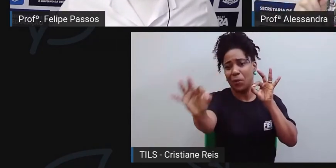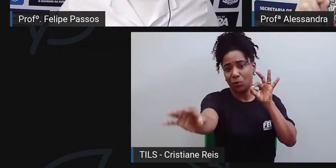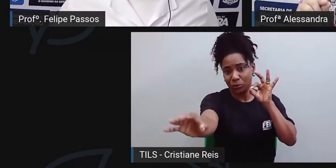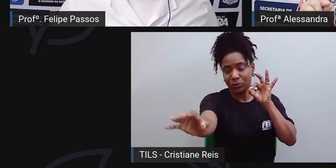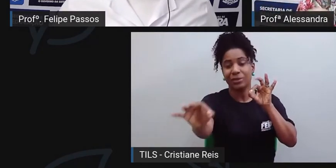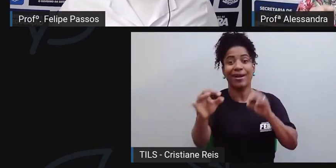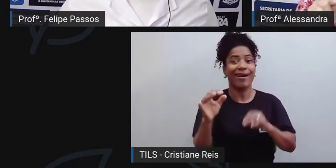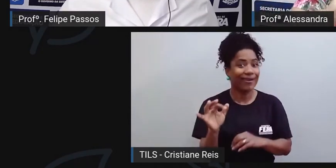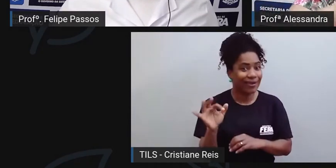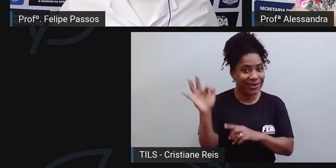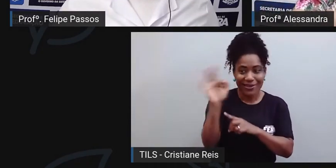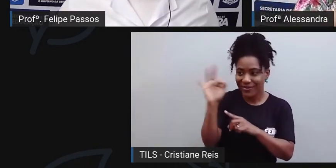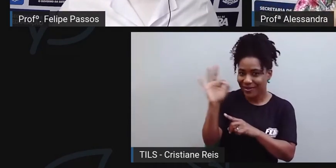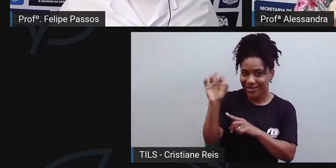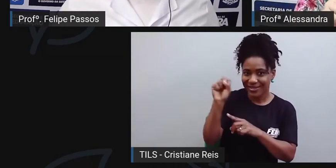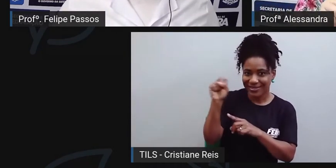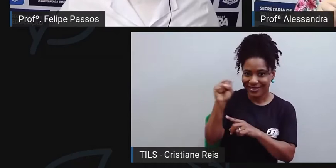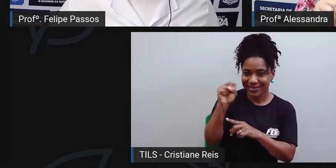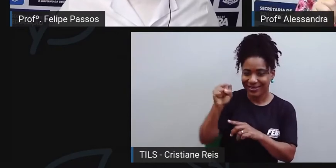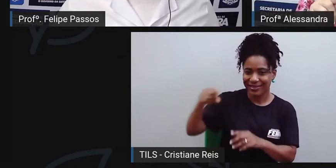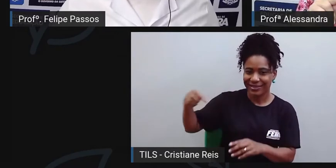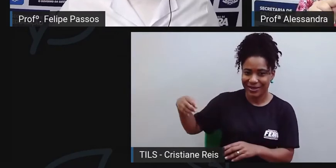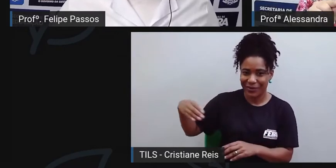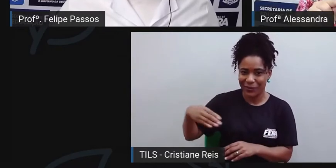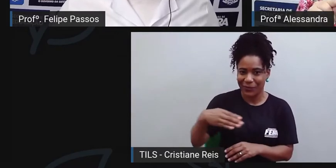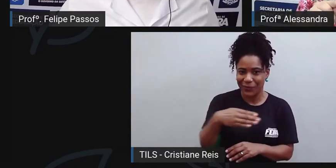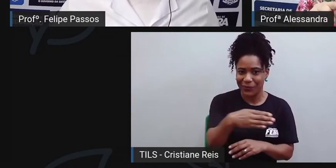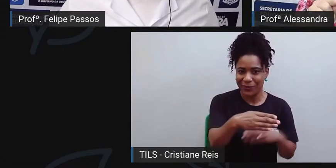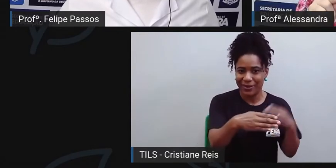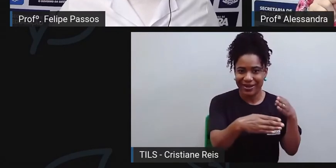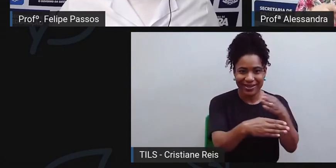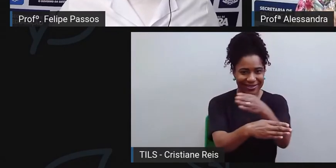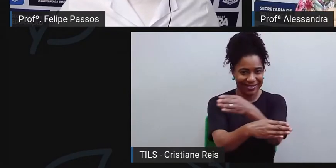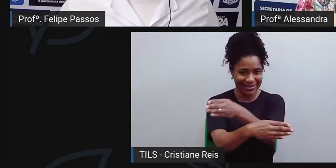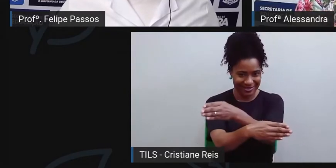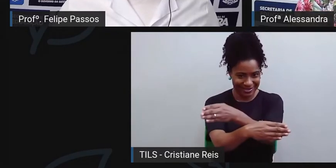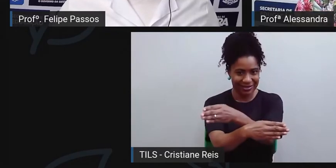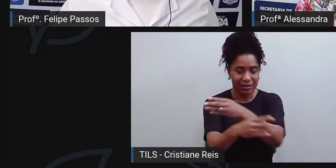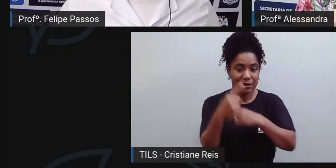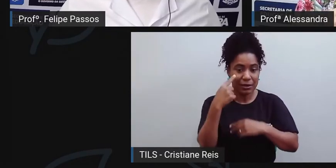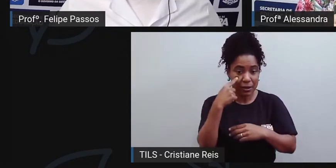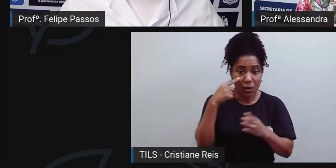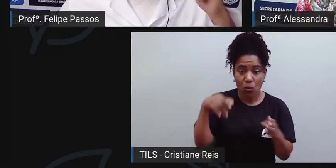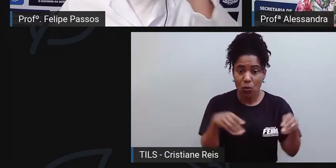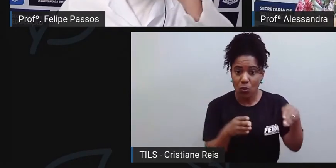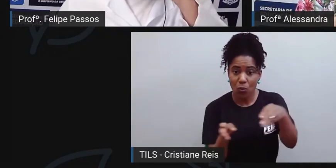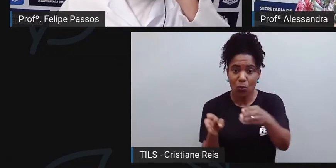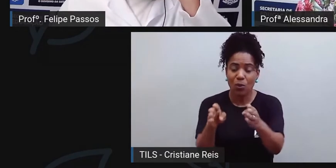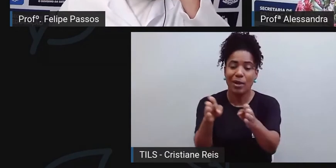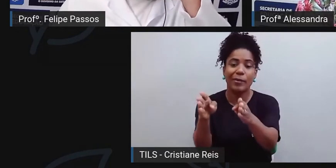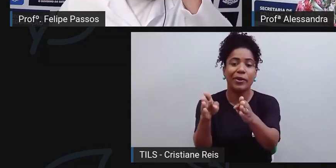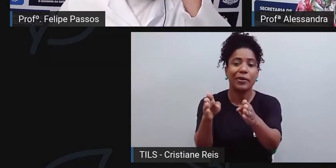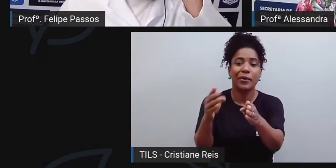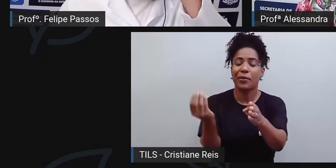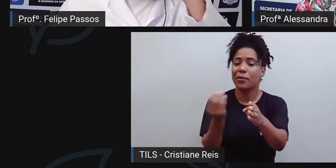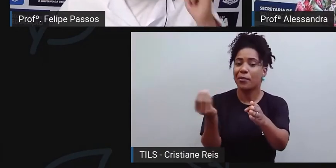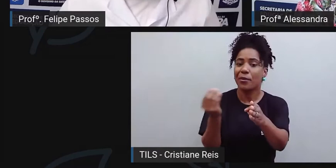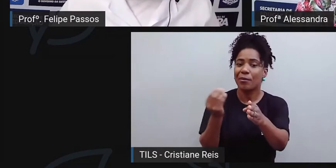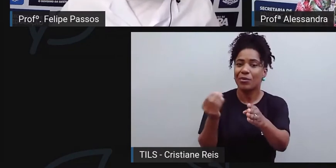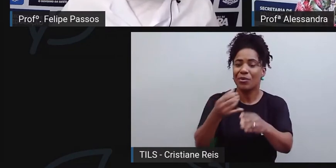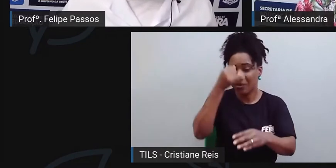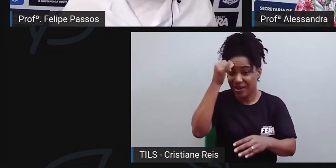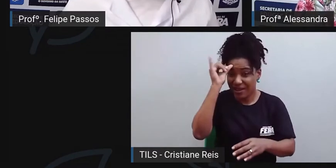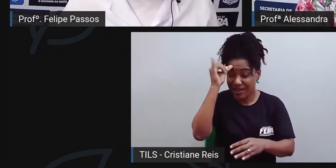momento. Por quê? Porque esse gado, ele vem nessa trajetória, nesses caminhos, e ele se desgasta, ele se desgasta, perde